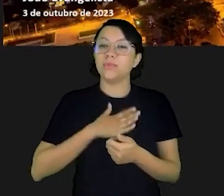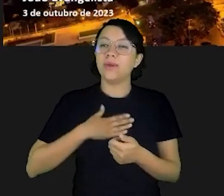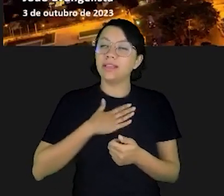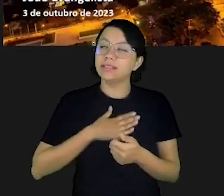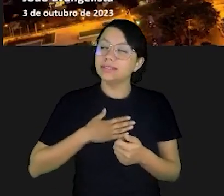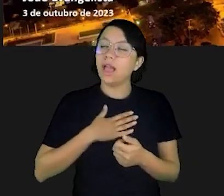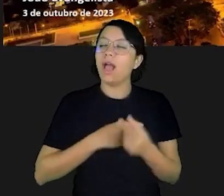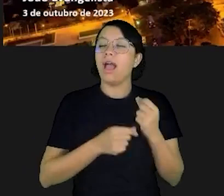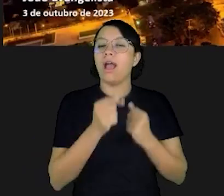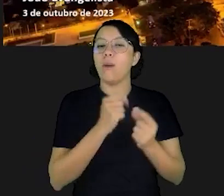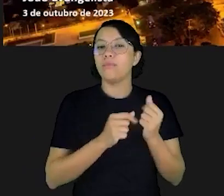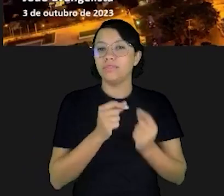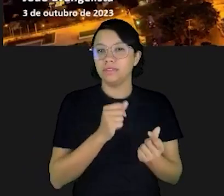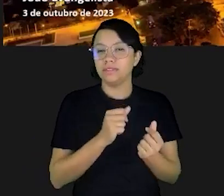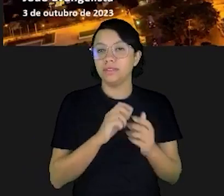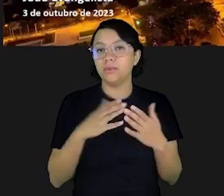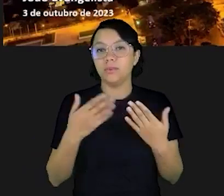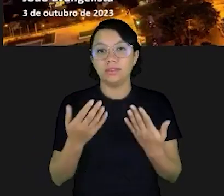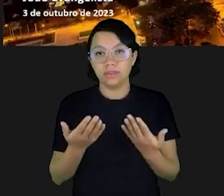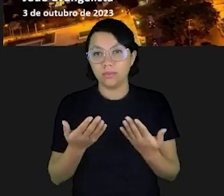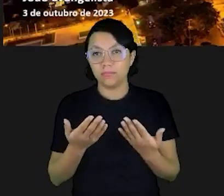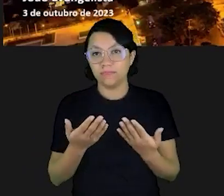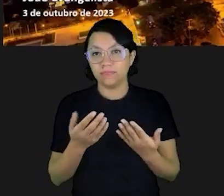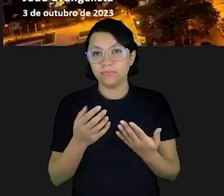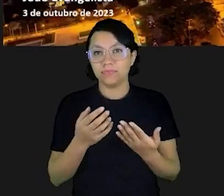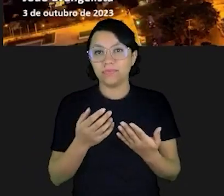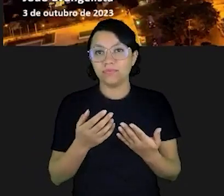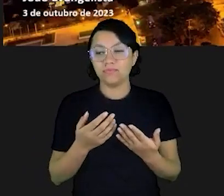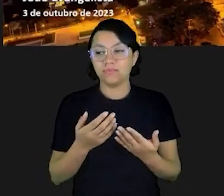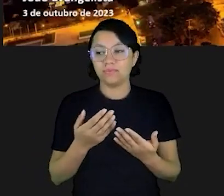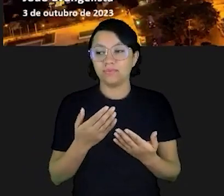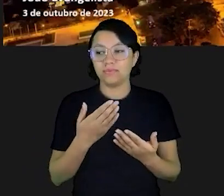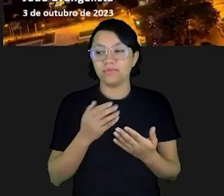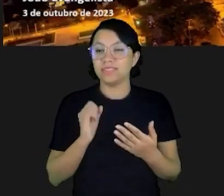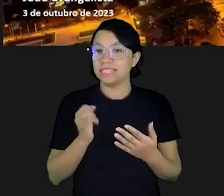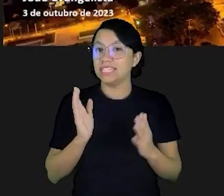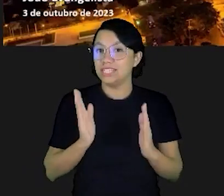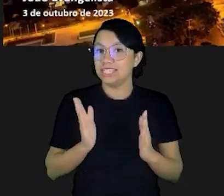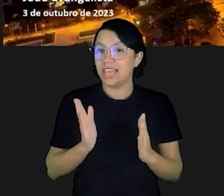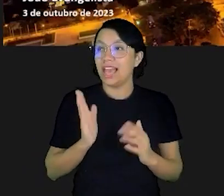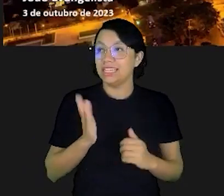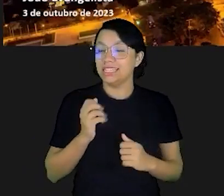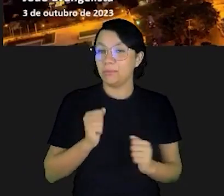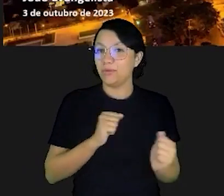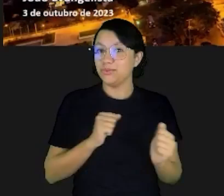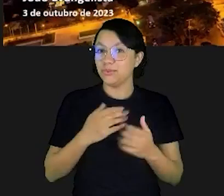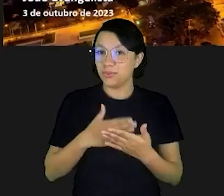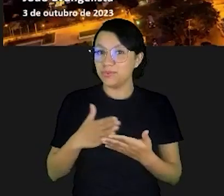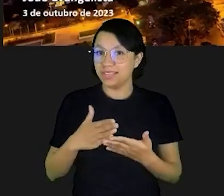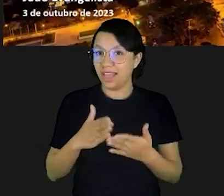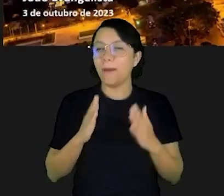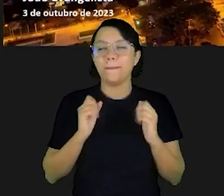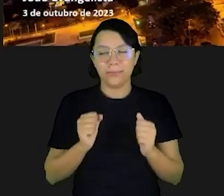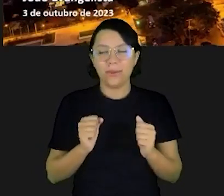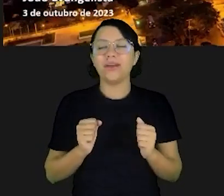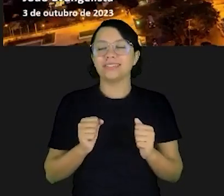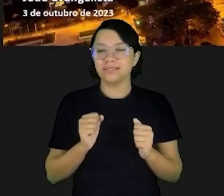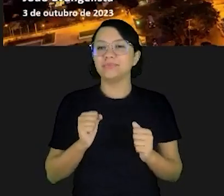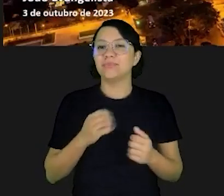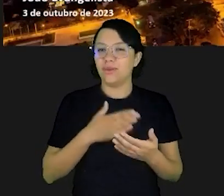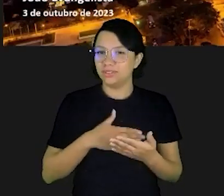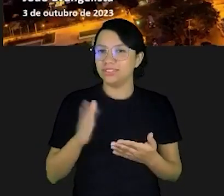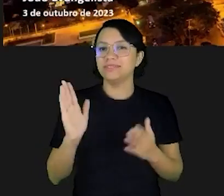financeiro. Mas se você, então, me concede a palavra, já sigo daqui para frente. Já pode